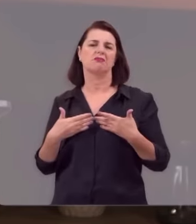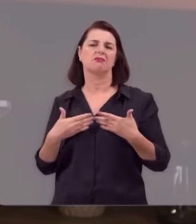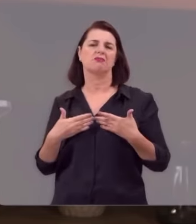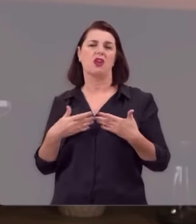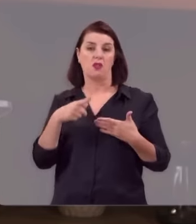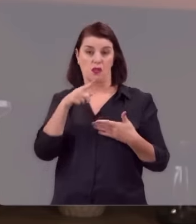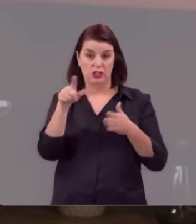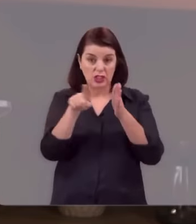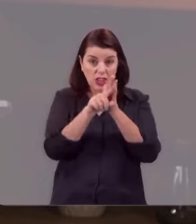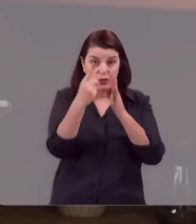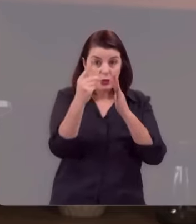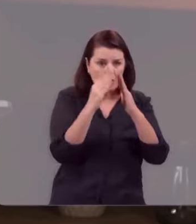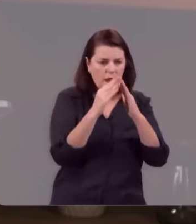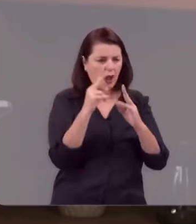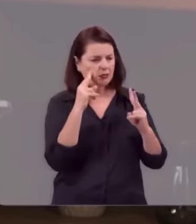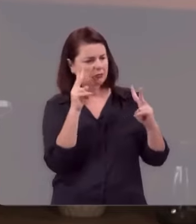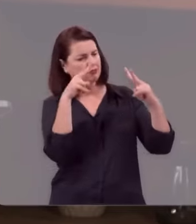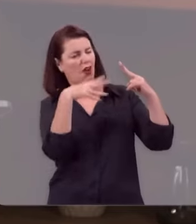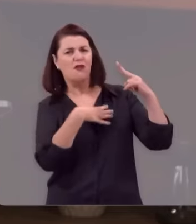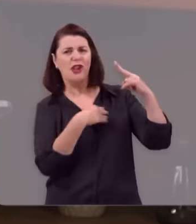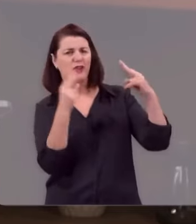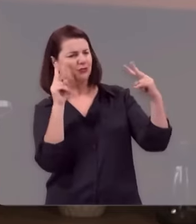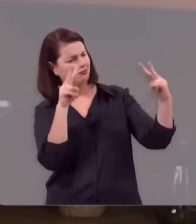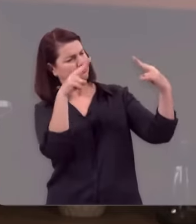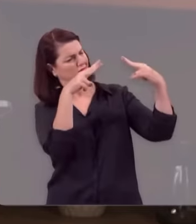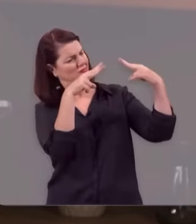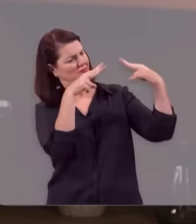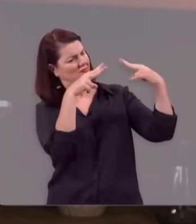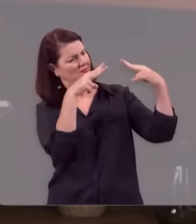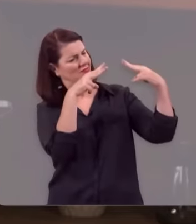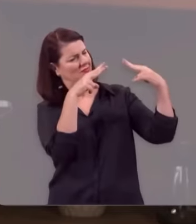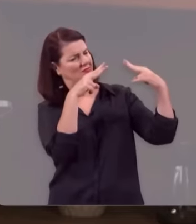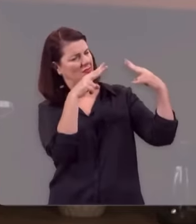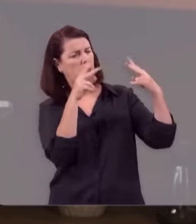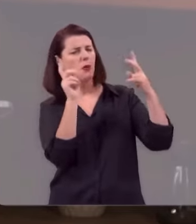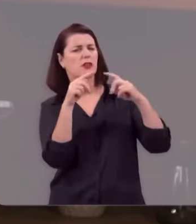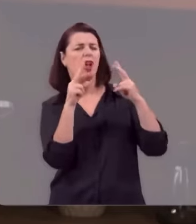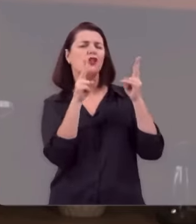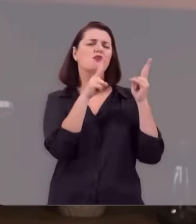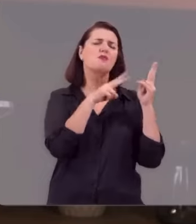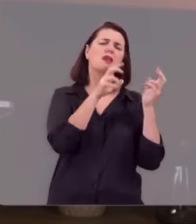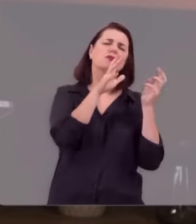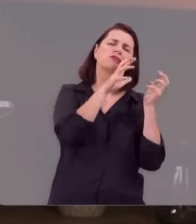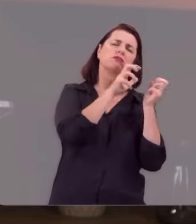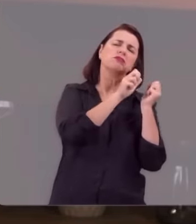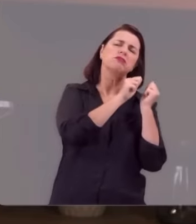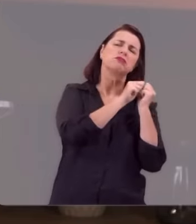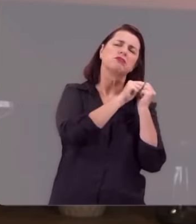De você poder chegar em casa, olhar seus filhos nos olhos, de você botar a cabeça no travesseiro e dormir em paz.